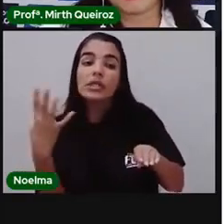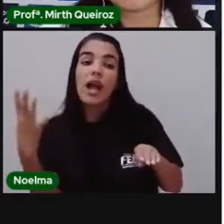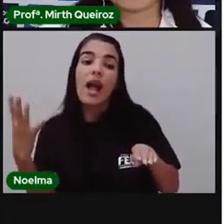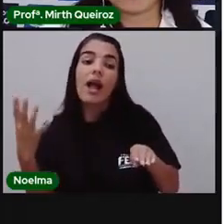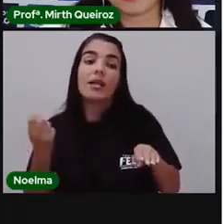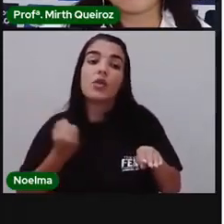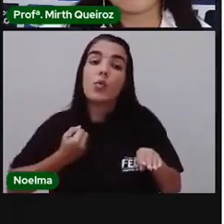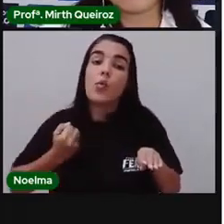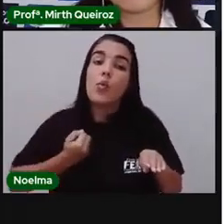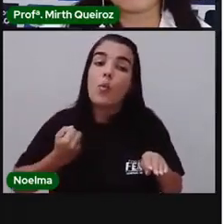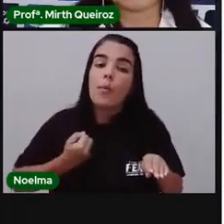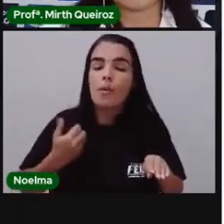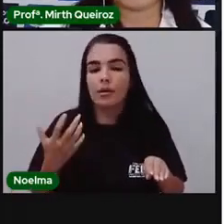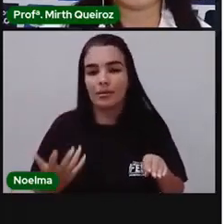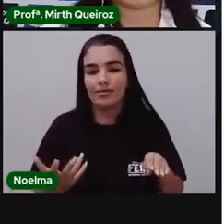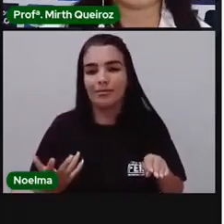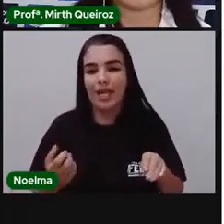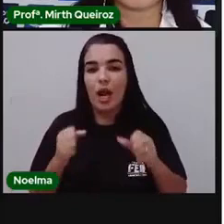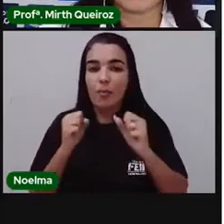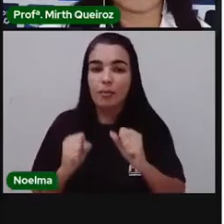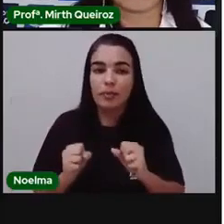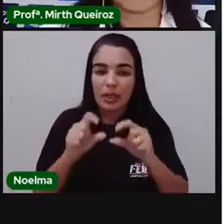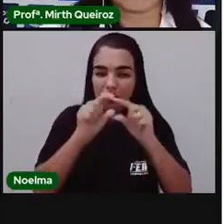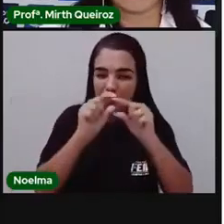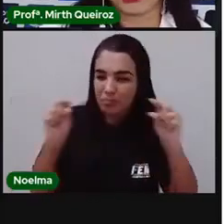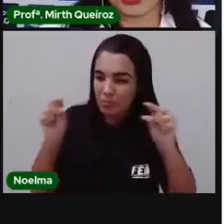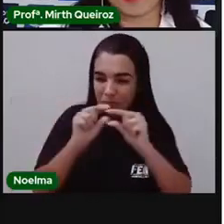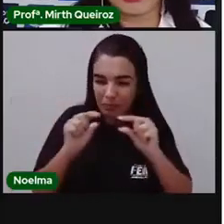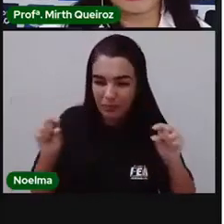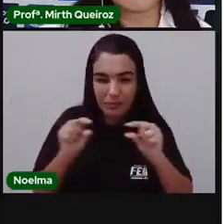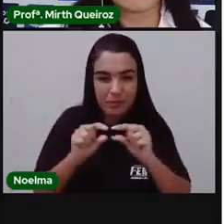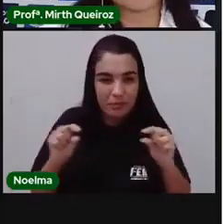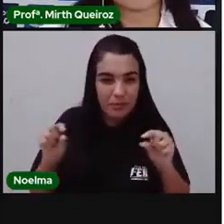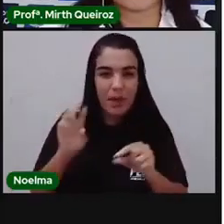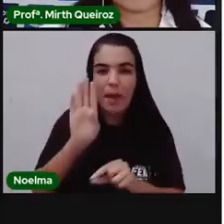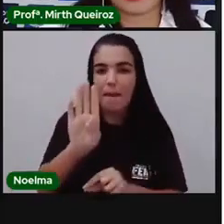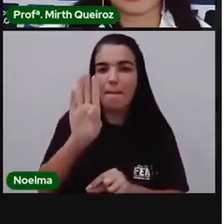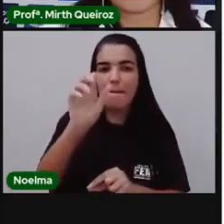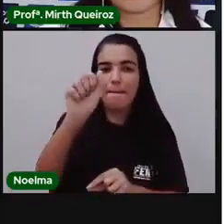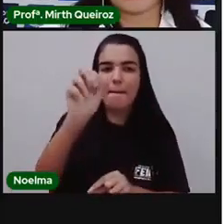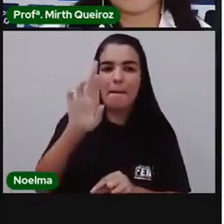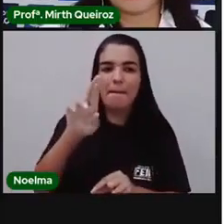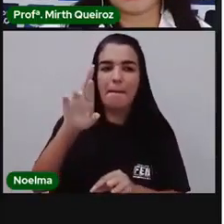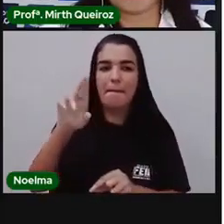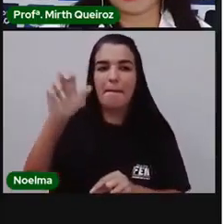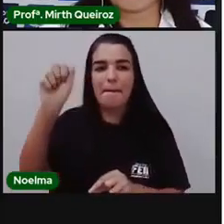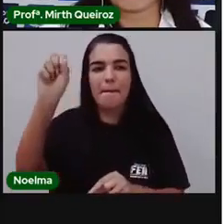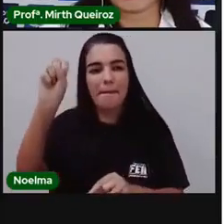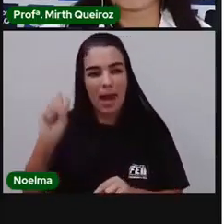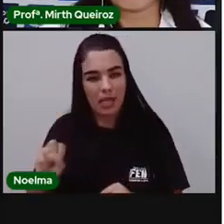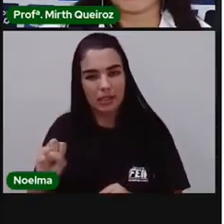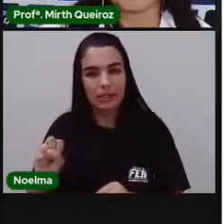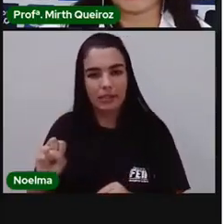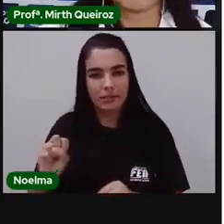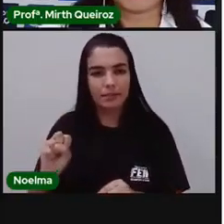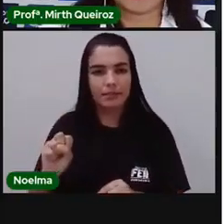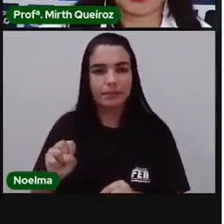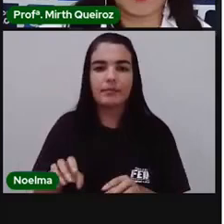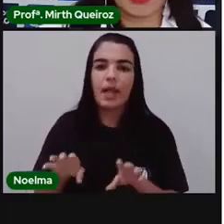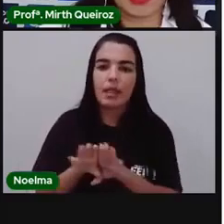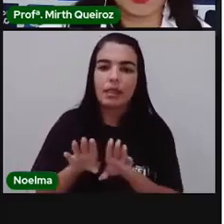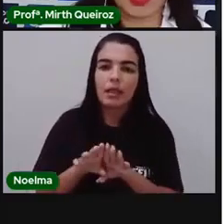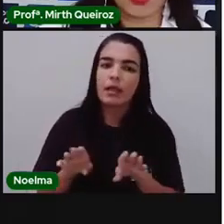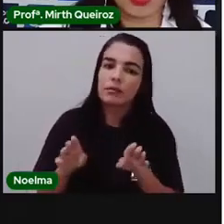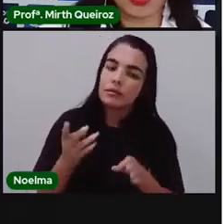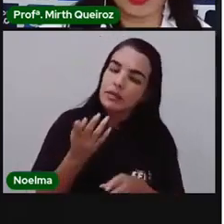as barrinhas, por isso que esse gráfico se chama gráfico de barras, e embaixo a gente tem a quantidade. Vocês